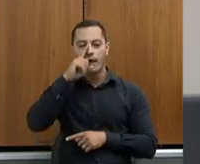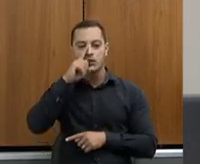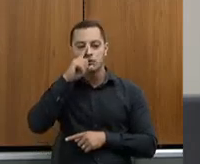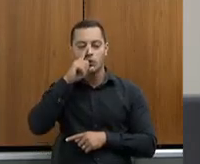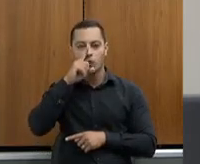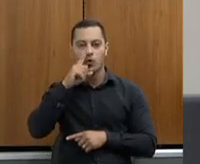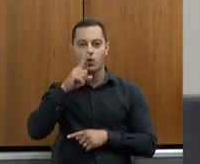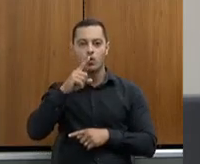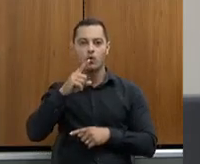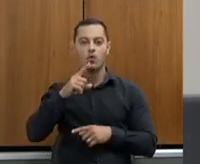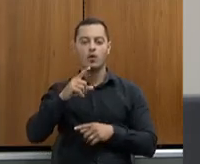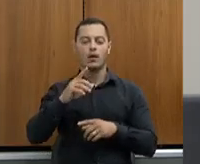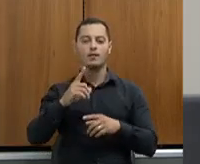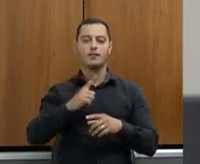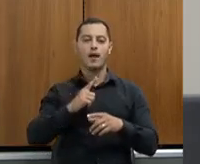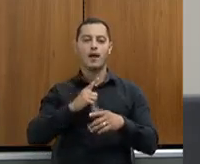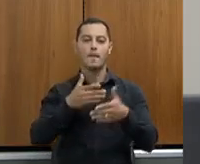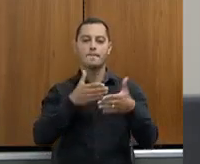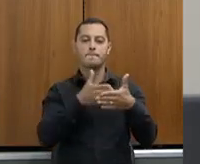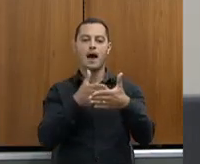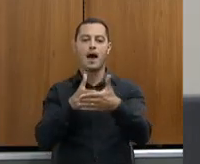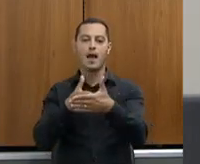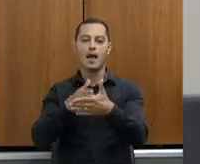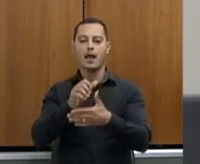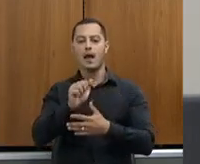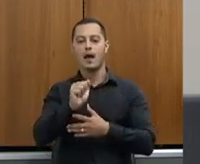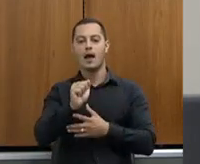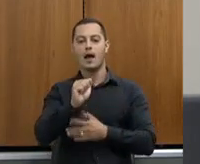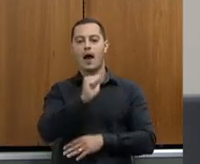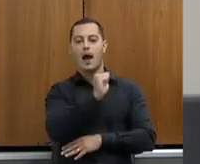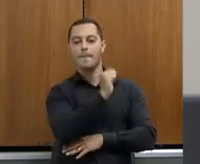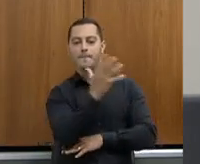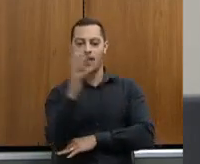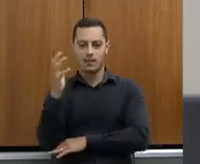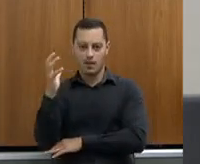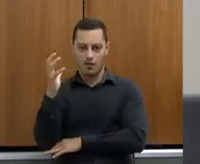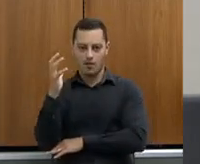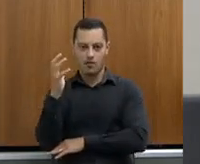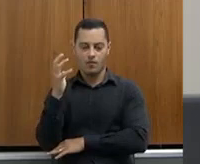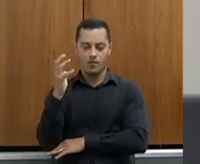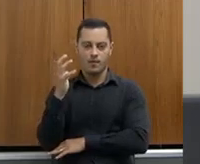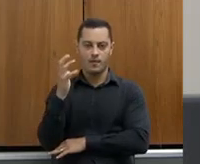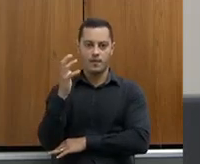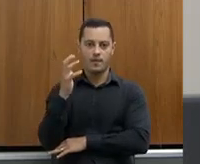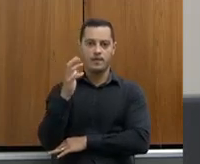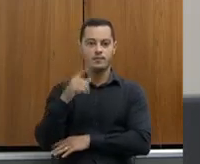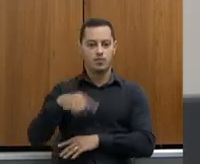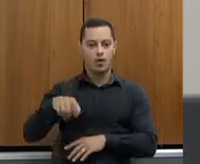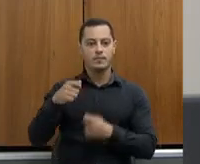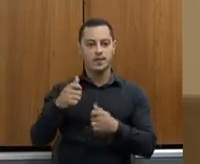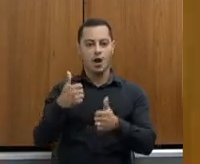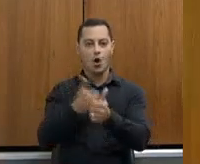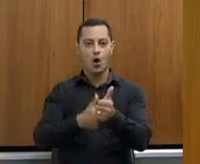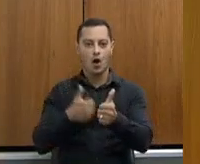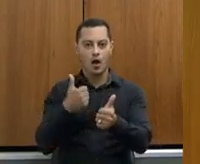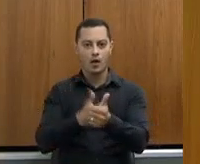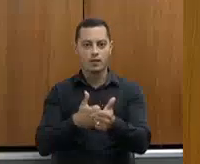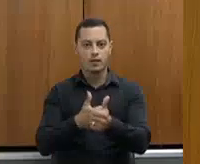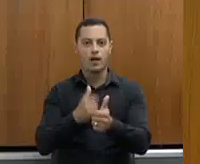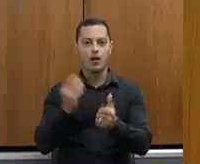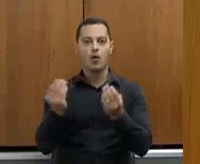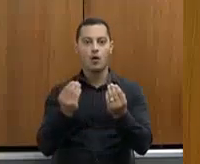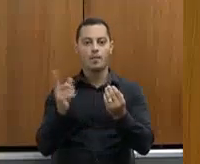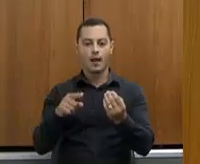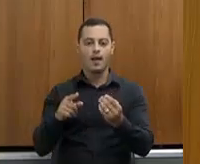ambientais, impostas aí para a comunidade europeia, e que nós temos que combater isso na educação.